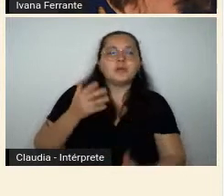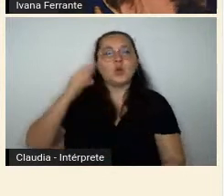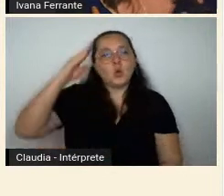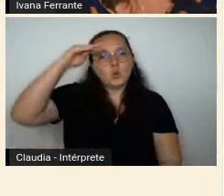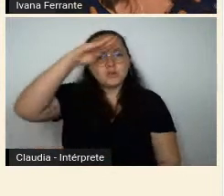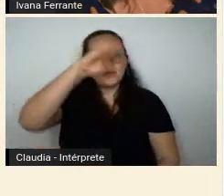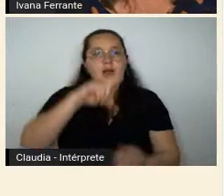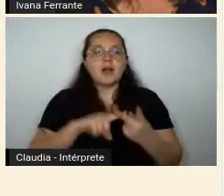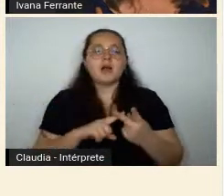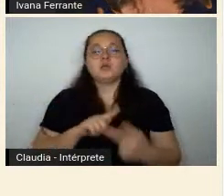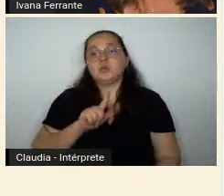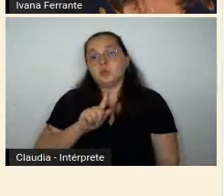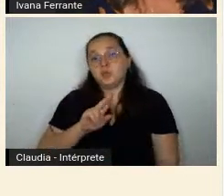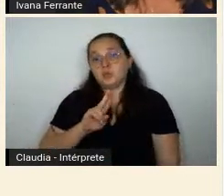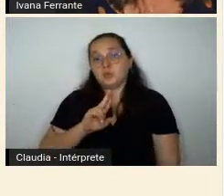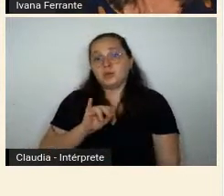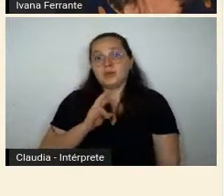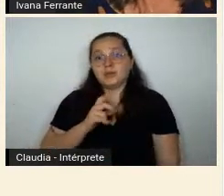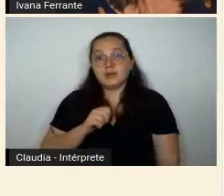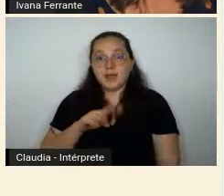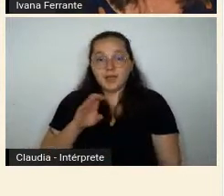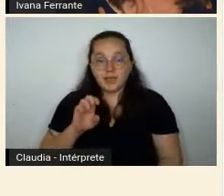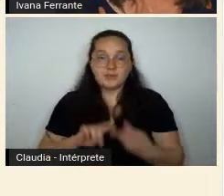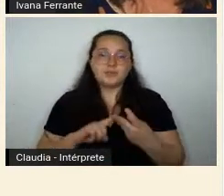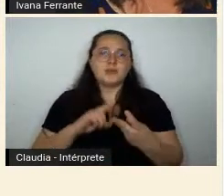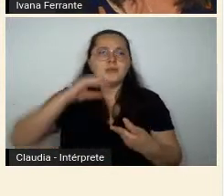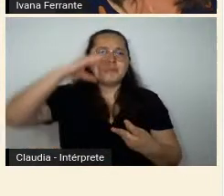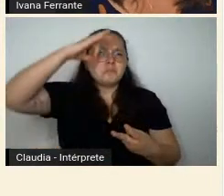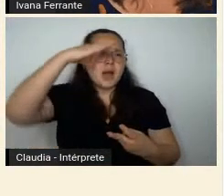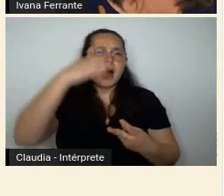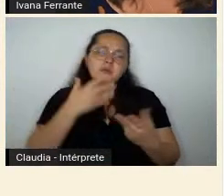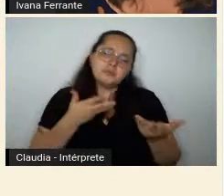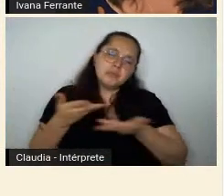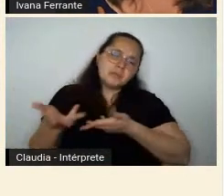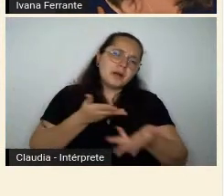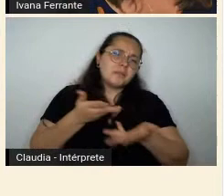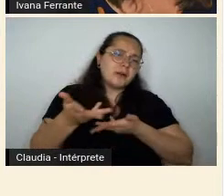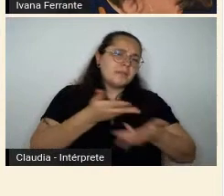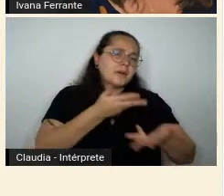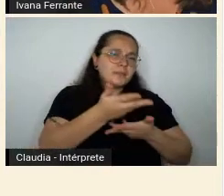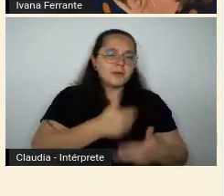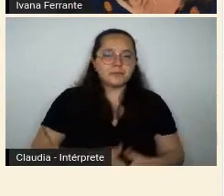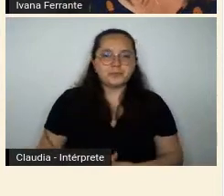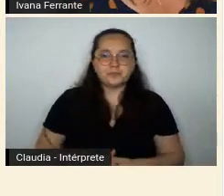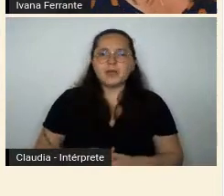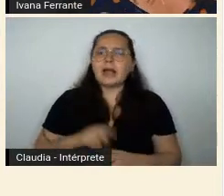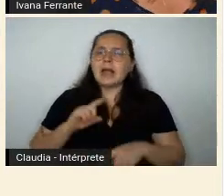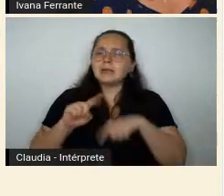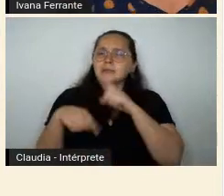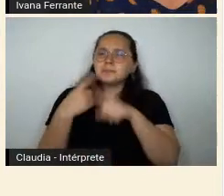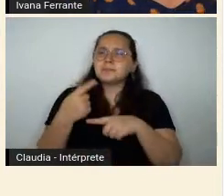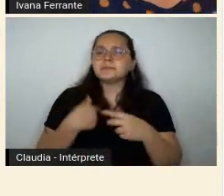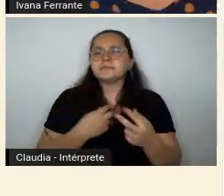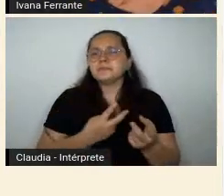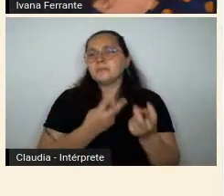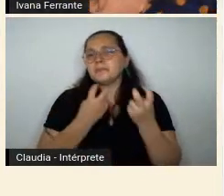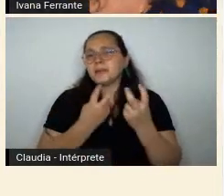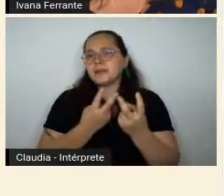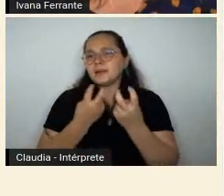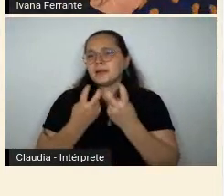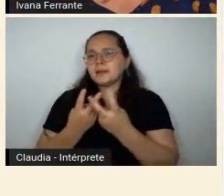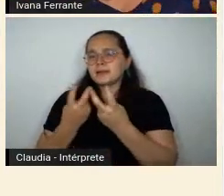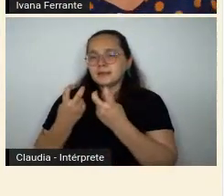Almeida, com o Mário de Andrade, e outros modernistas. E a gente percebe que a